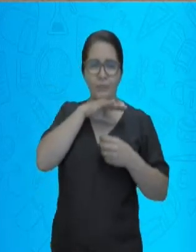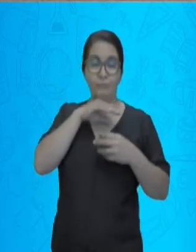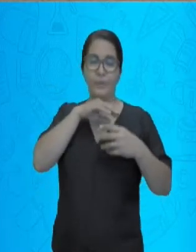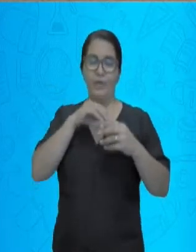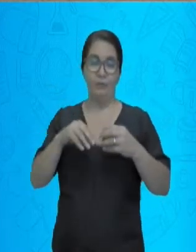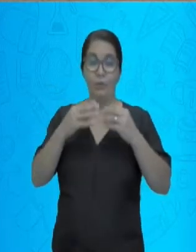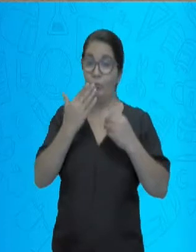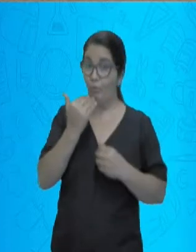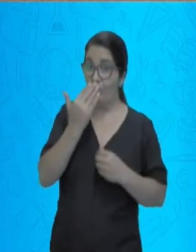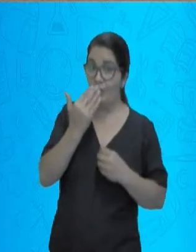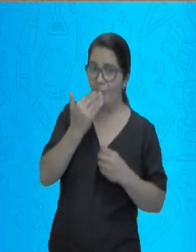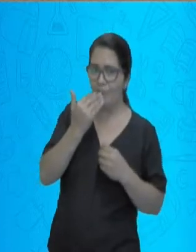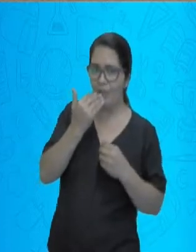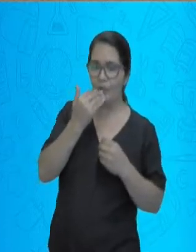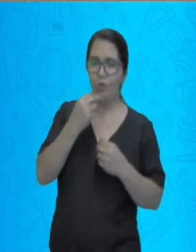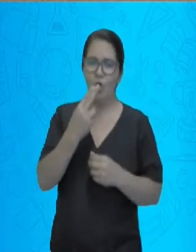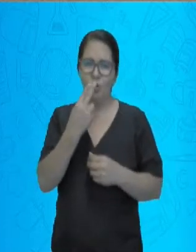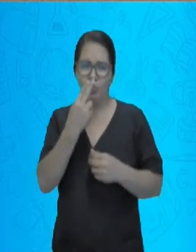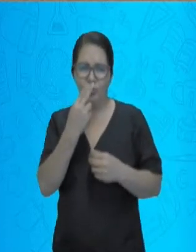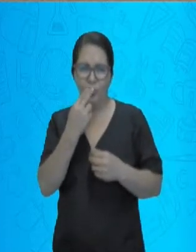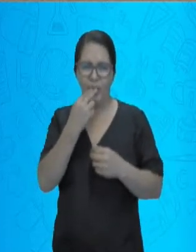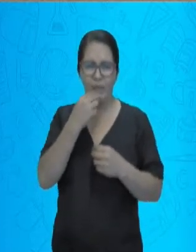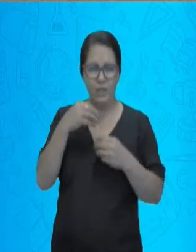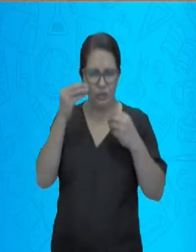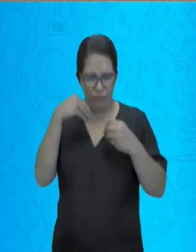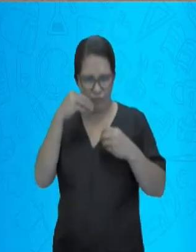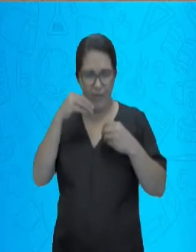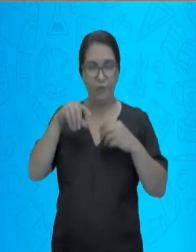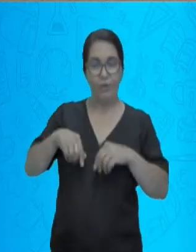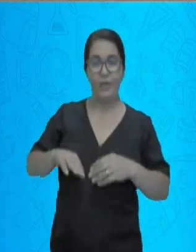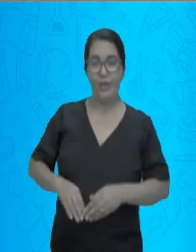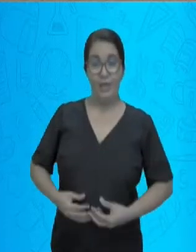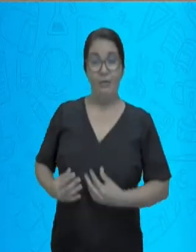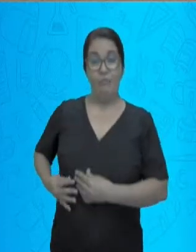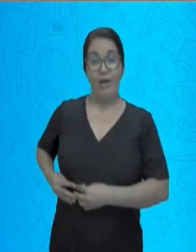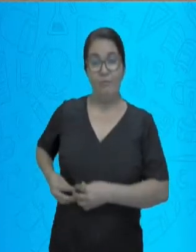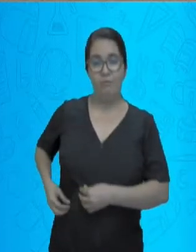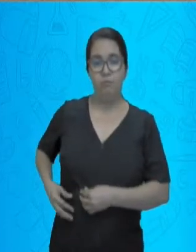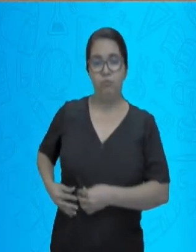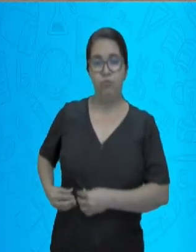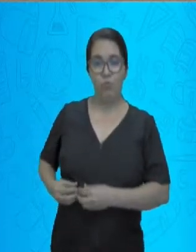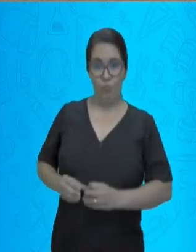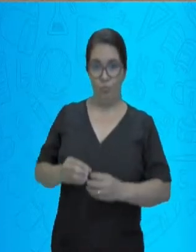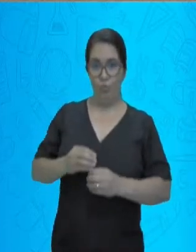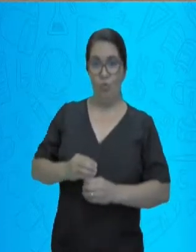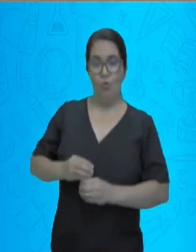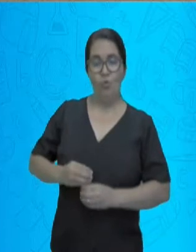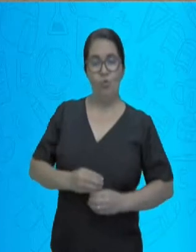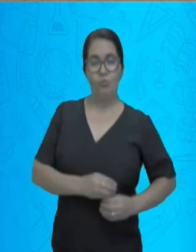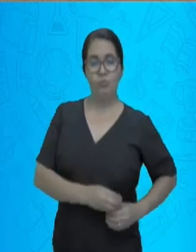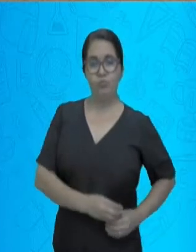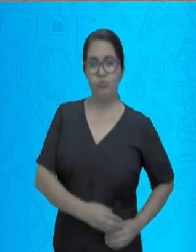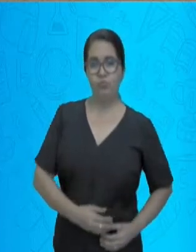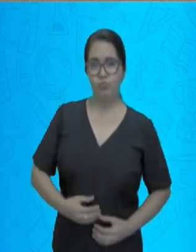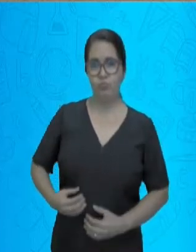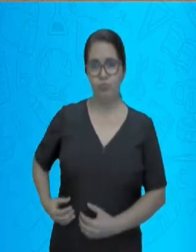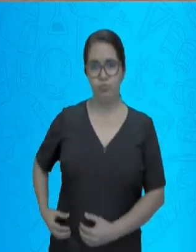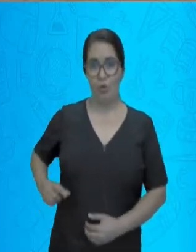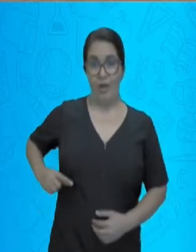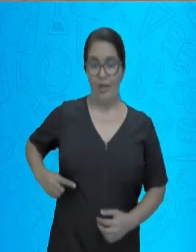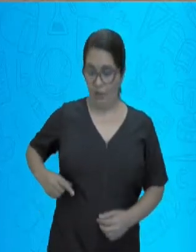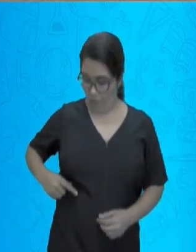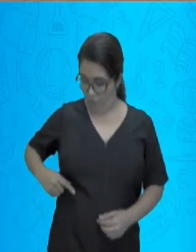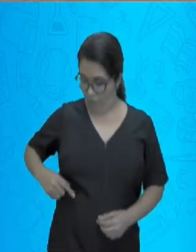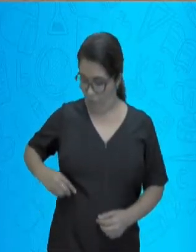sofre algumas ações de secreção. Junto e com a produção do pâncreas e do